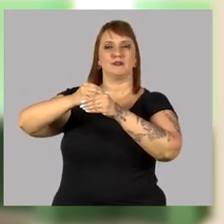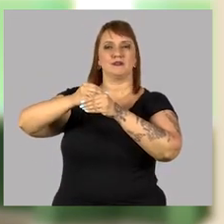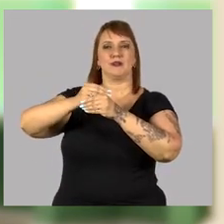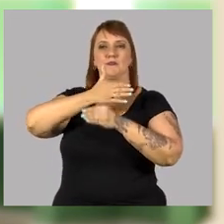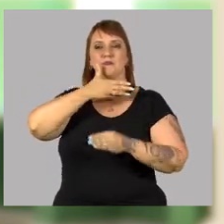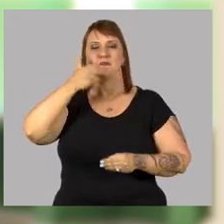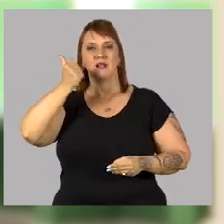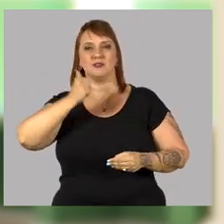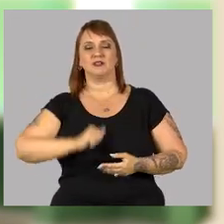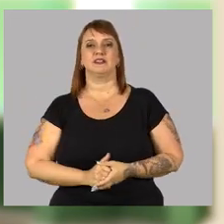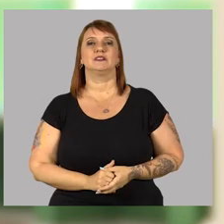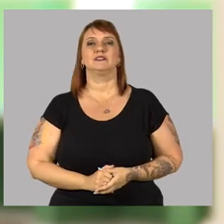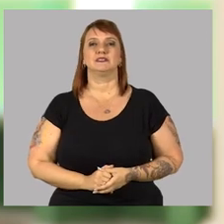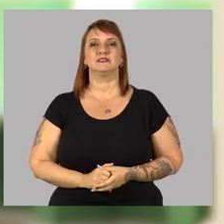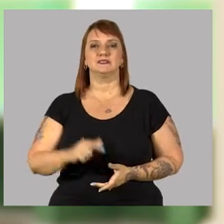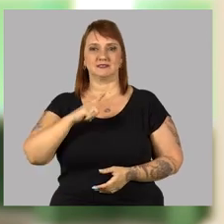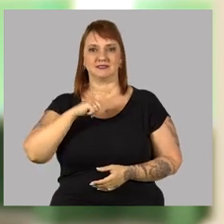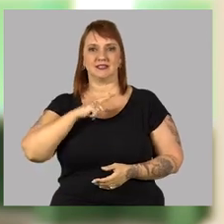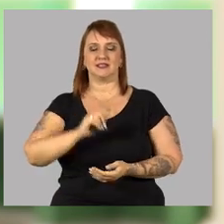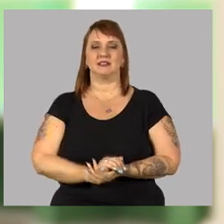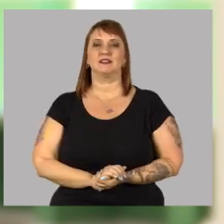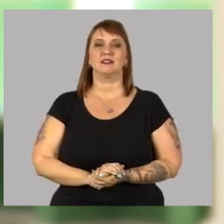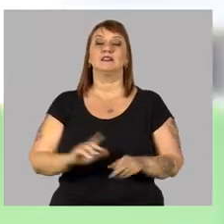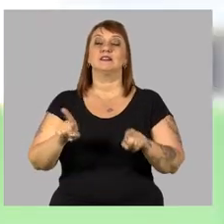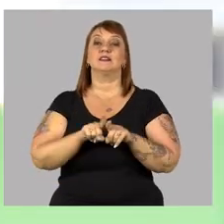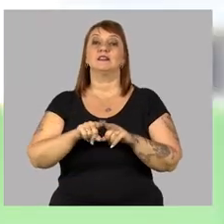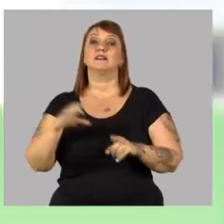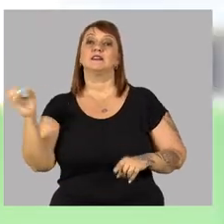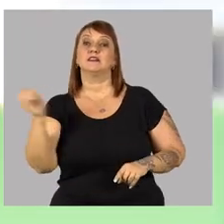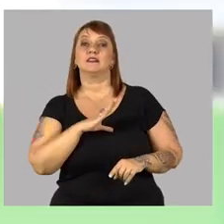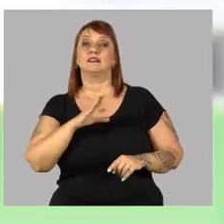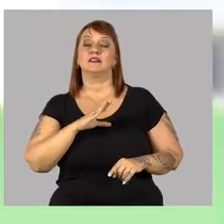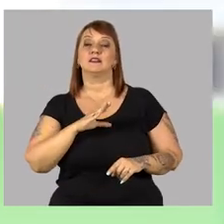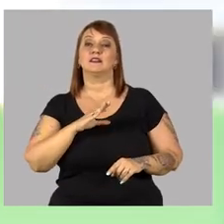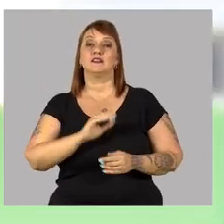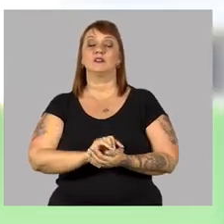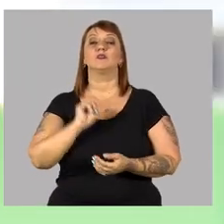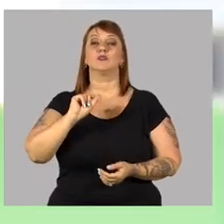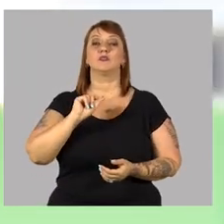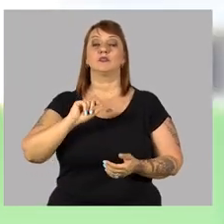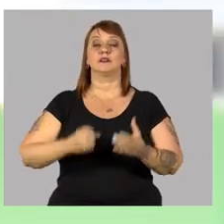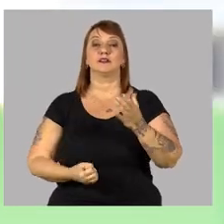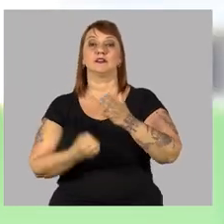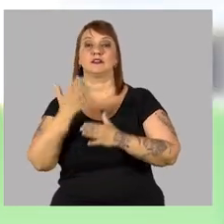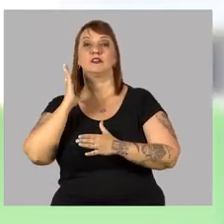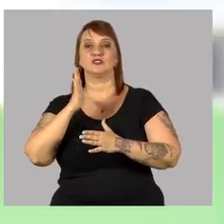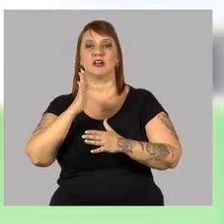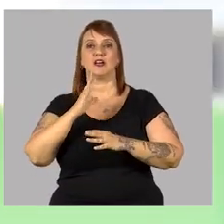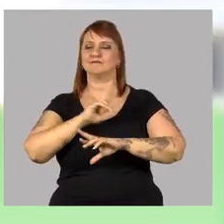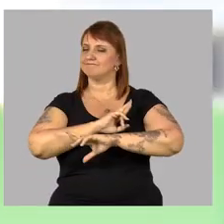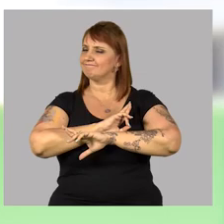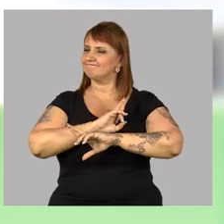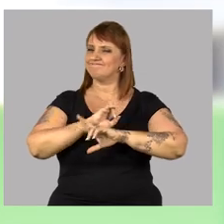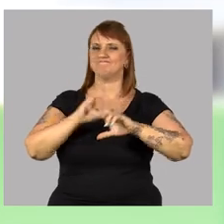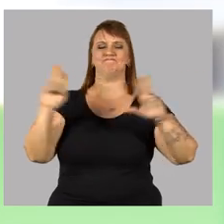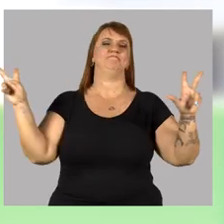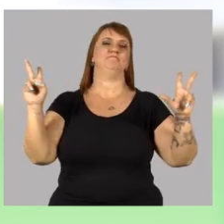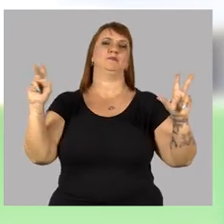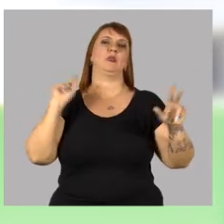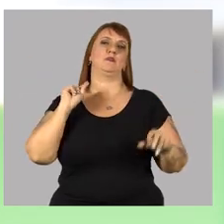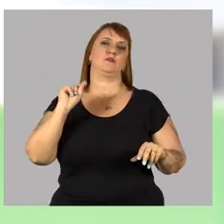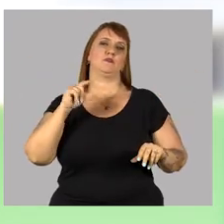melhoria em algo que já existe e tem a inovação disruptiva, quando se cria algo completamente